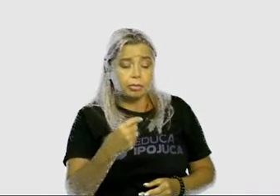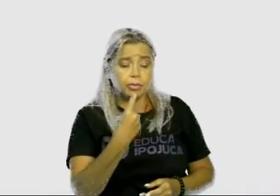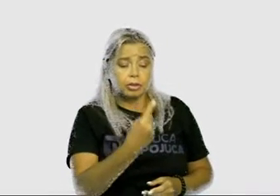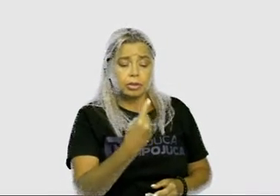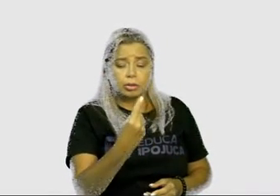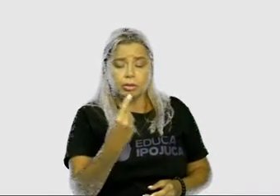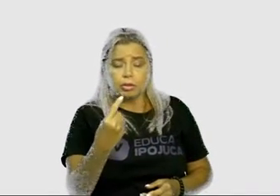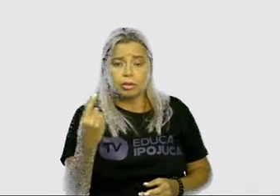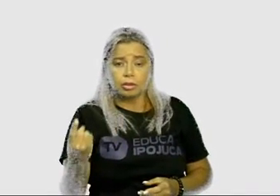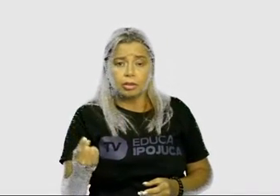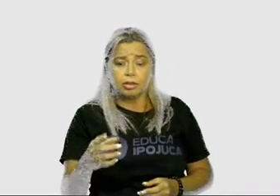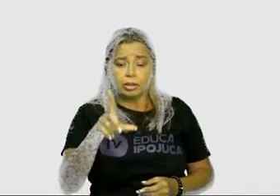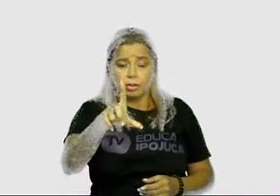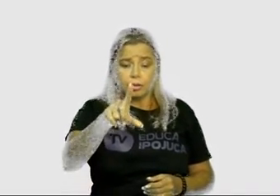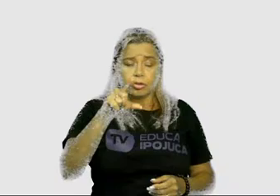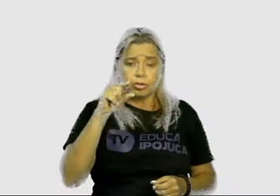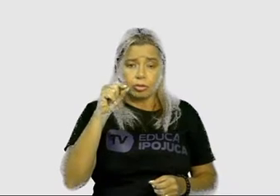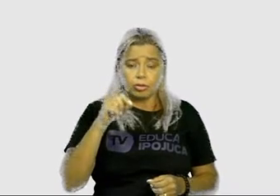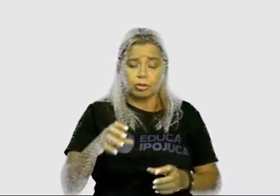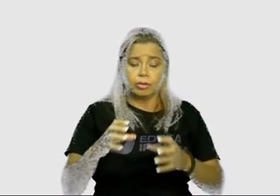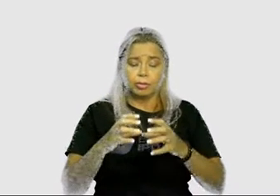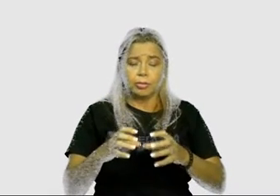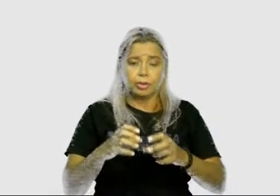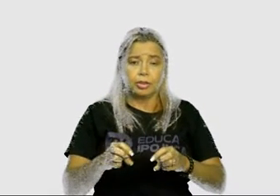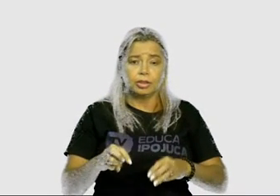a bolinha marrom, que ela está aqui,